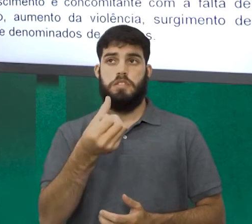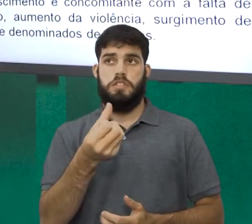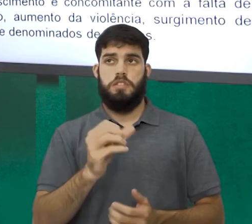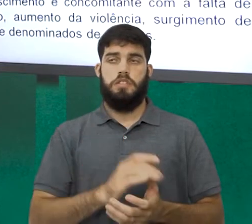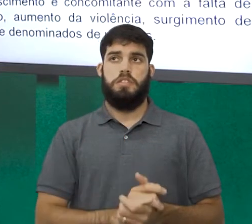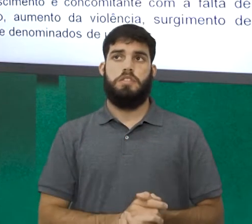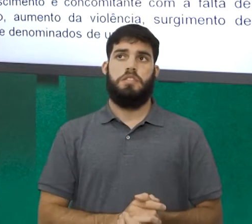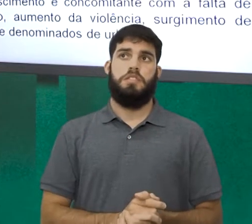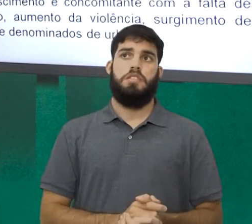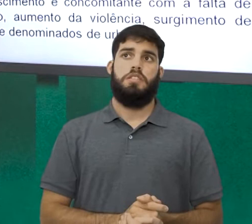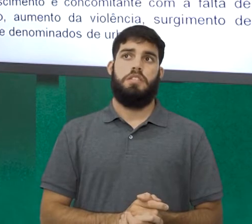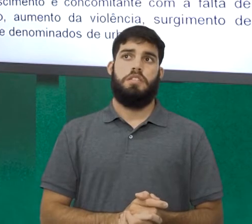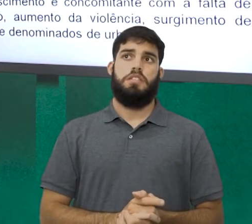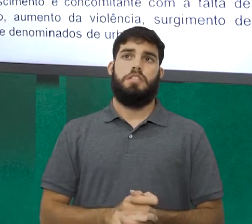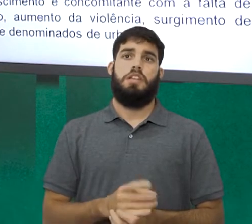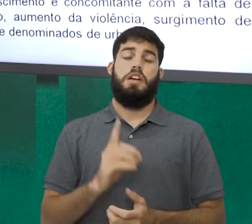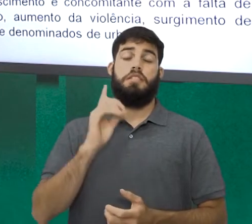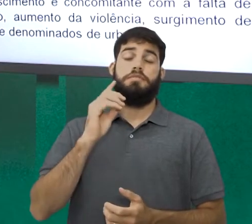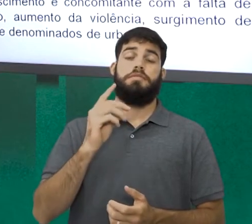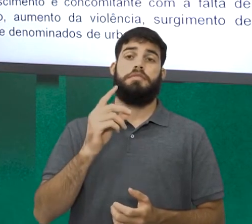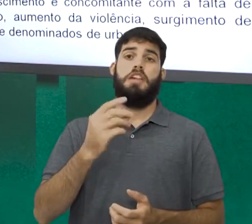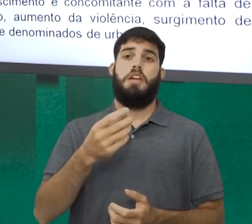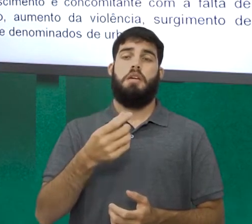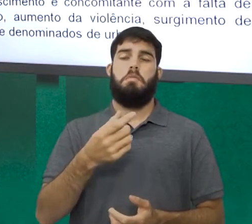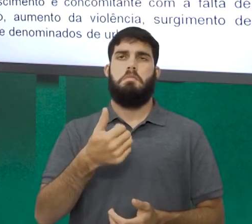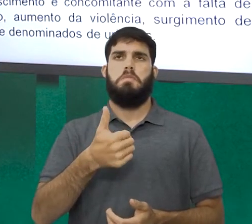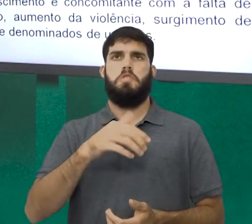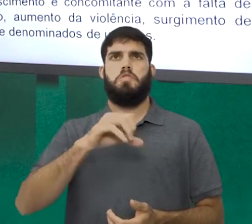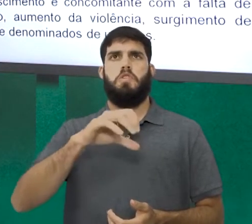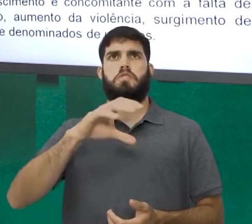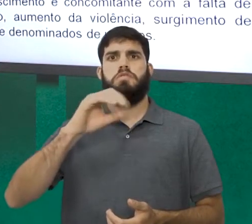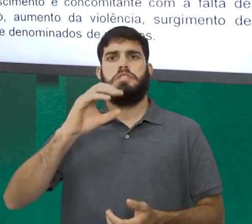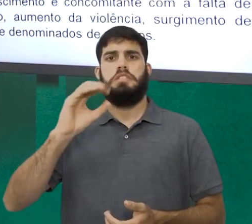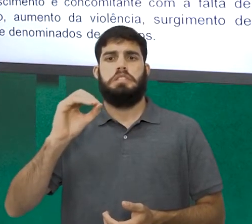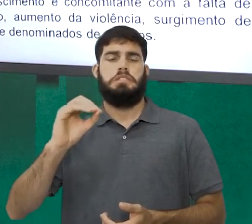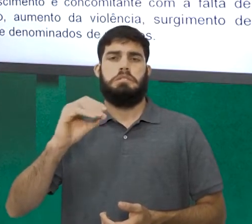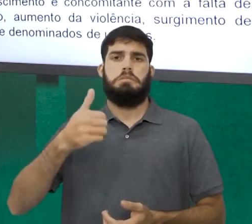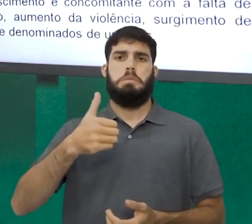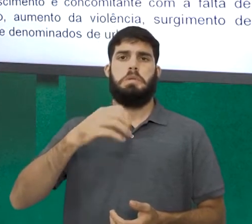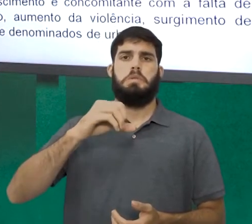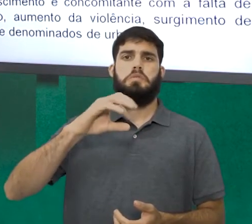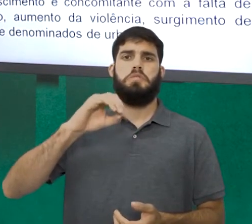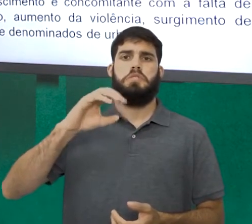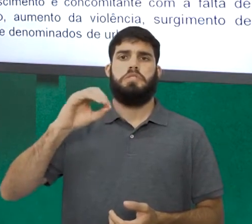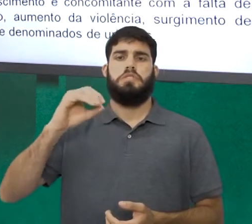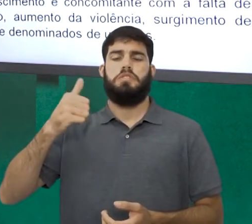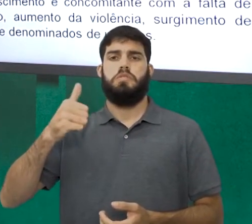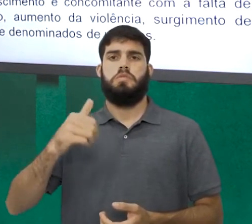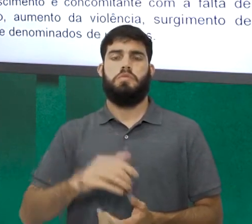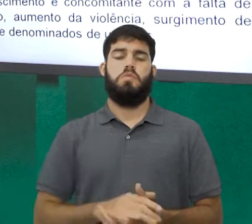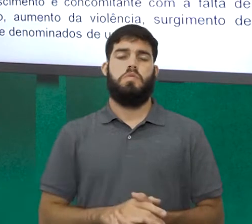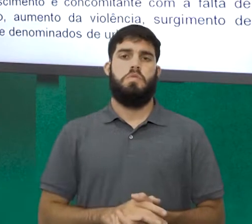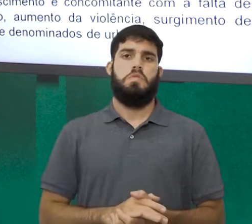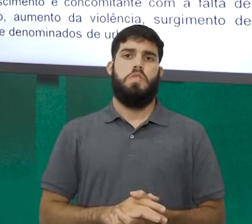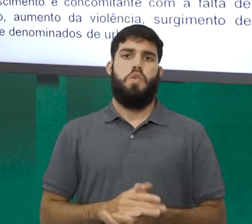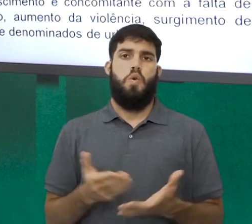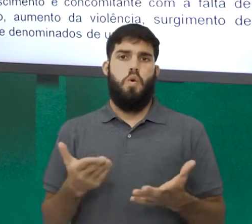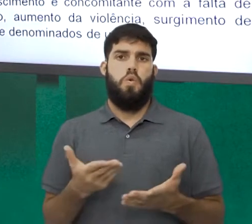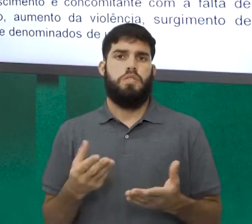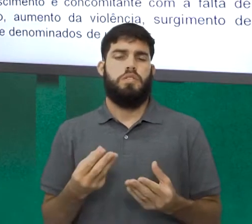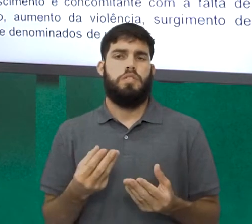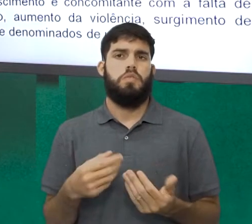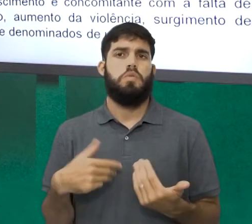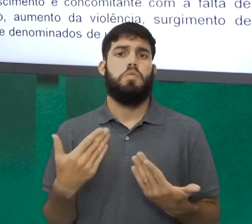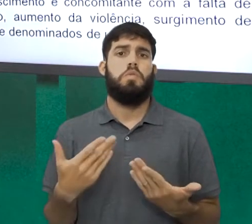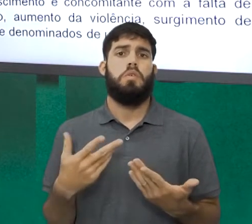Pois bem, aquilo era 1900, 1901. Vocês sabem, aproximadamente, qual é a população de Londres? Hoje, não